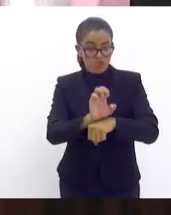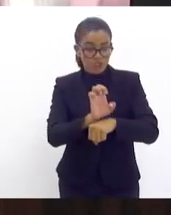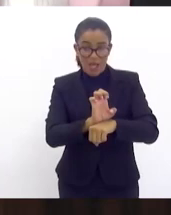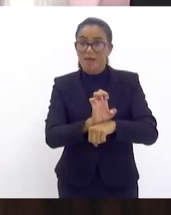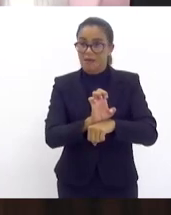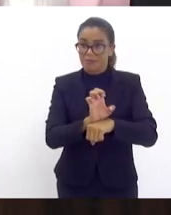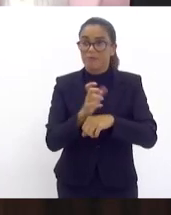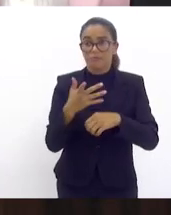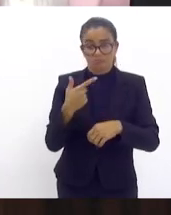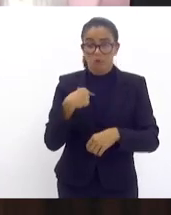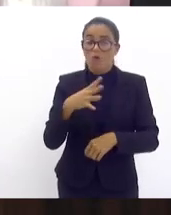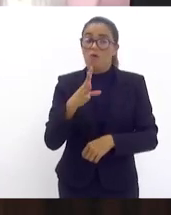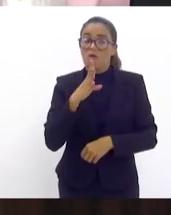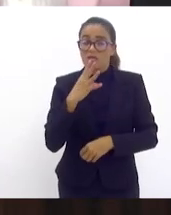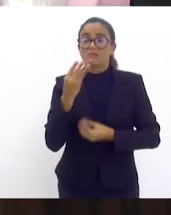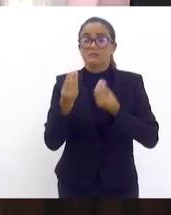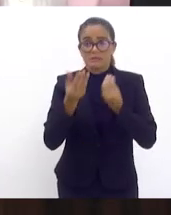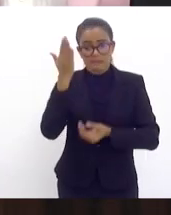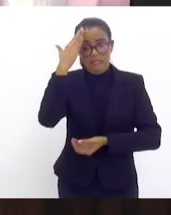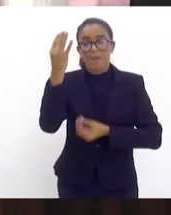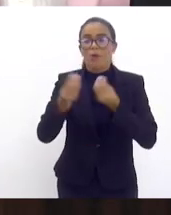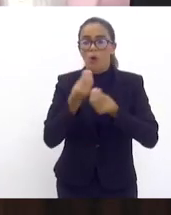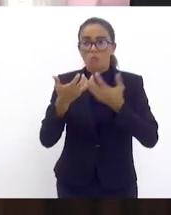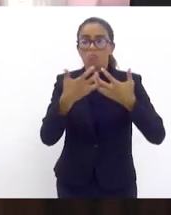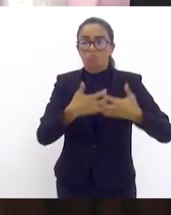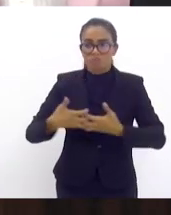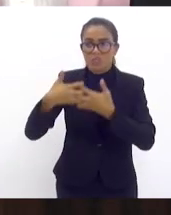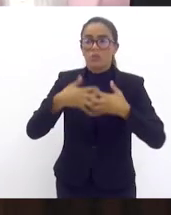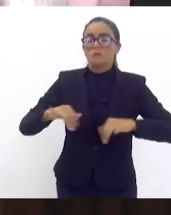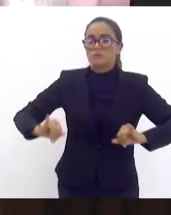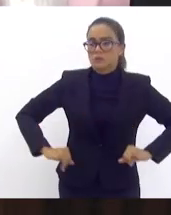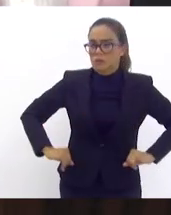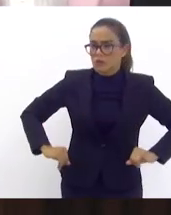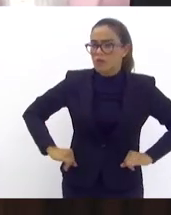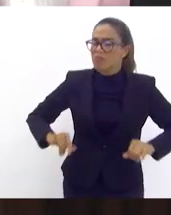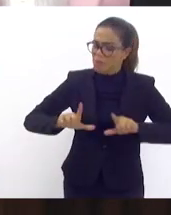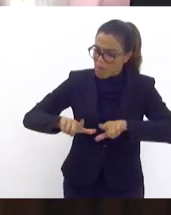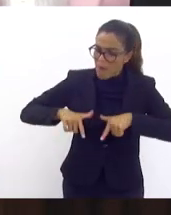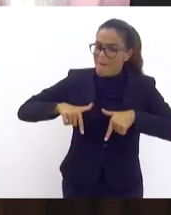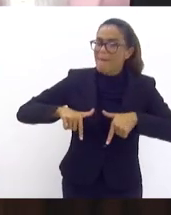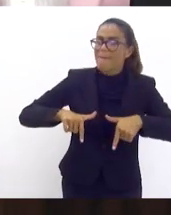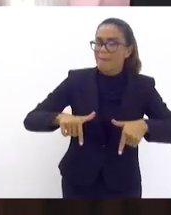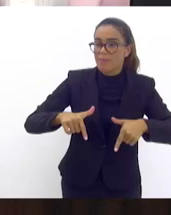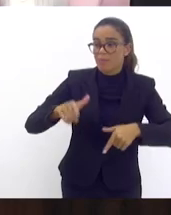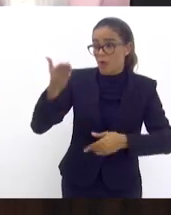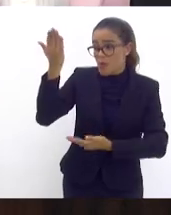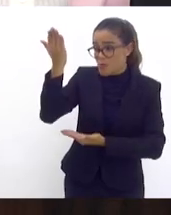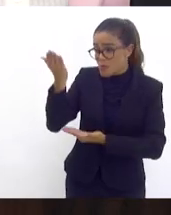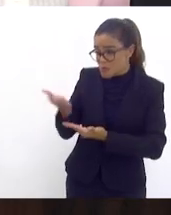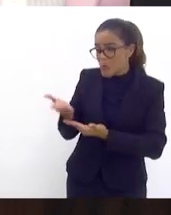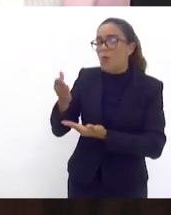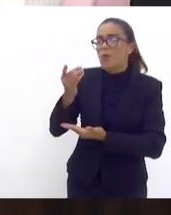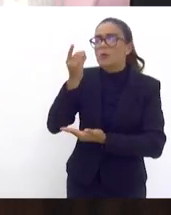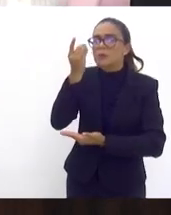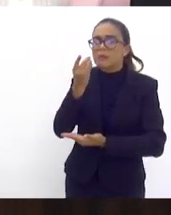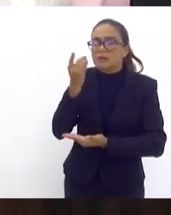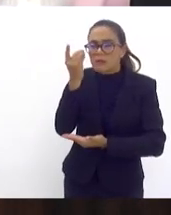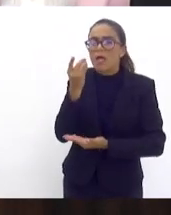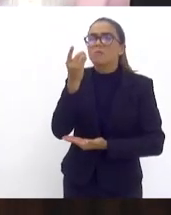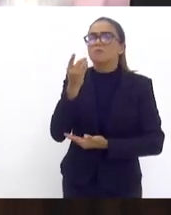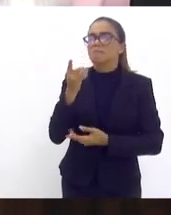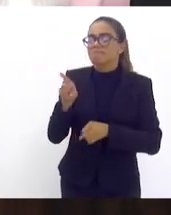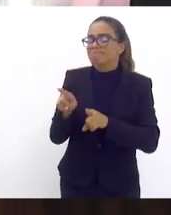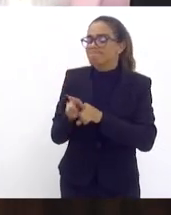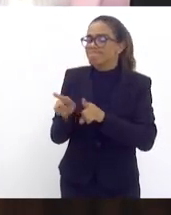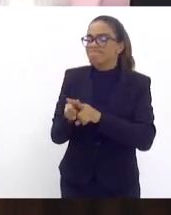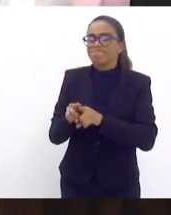Petrópolis sofreu fez sua parte se fez presente foi atuante vossa excelência foi um deputado extremamente